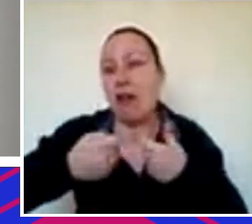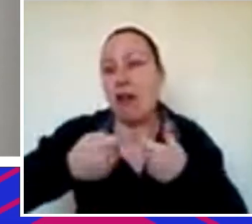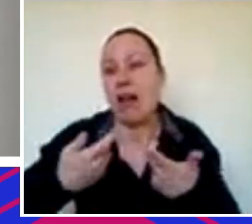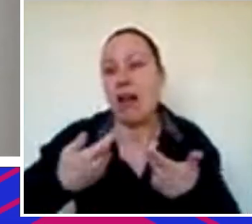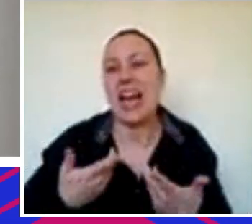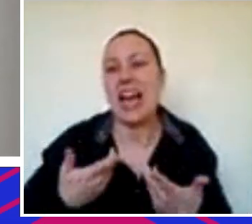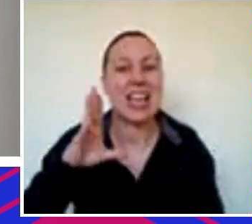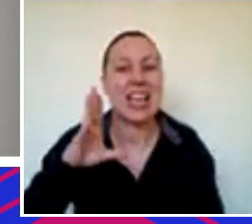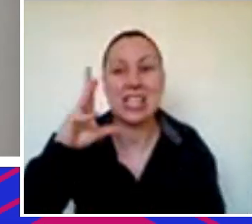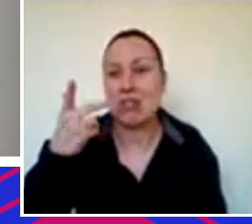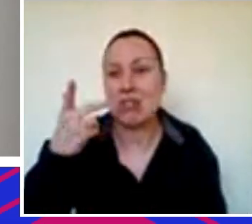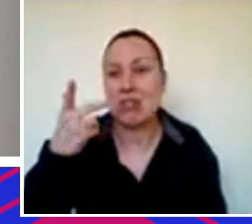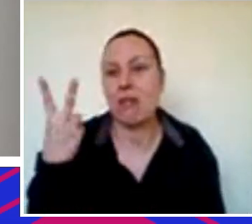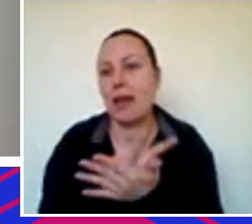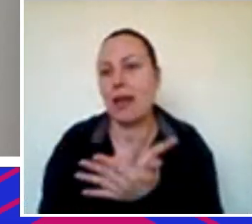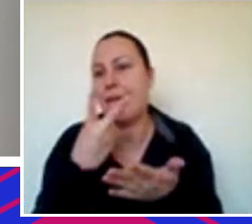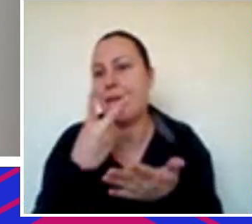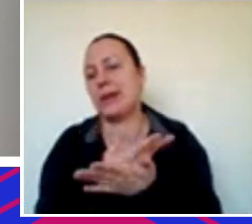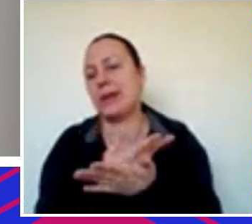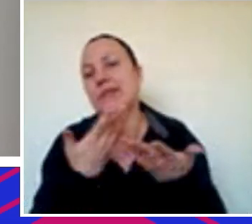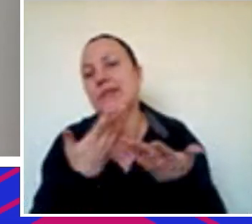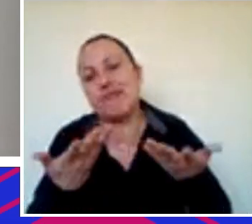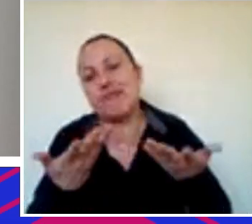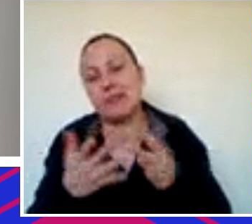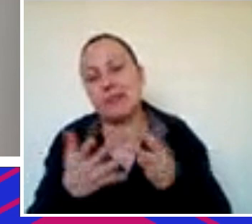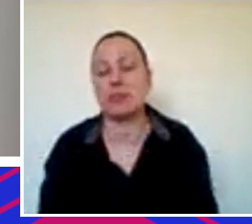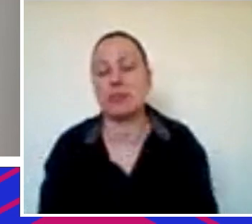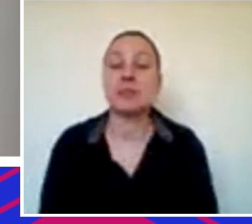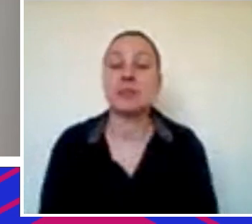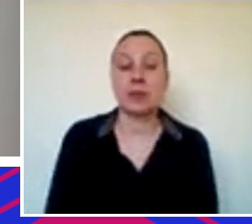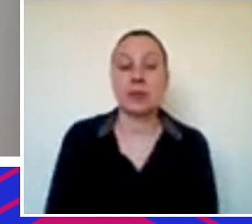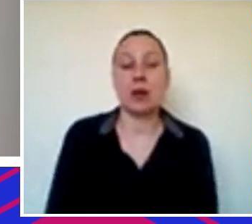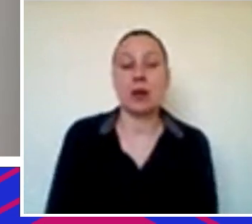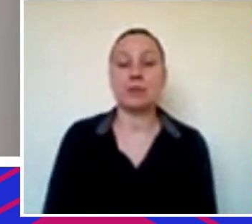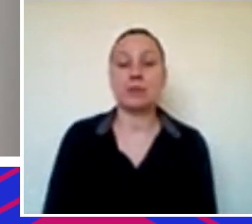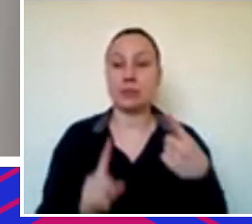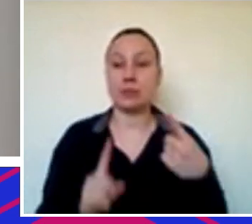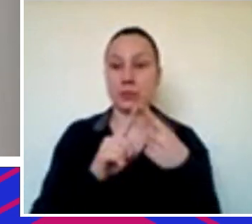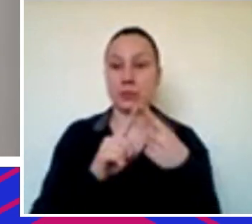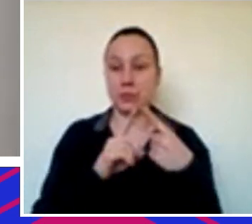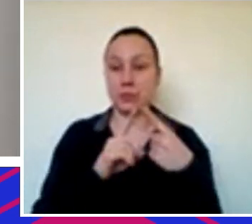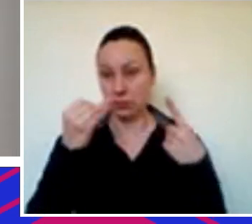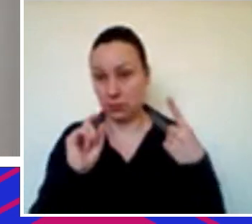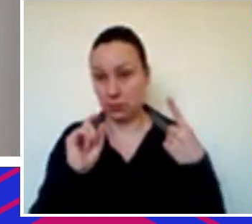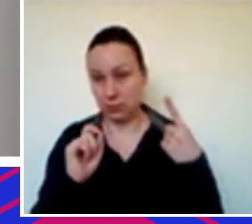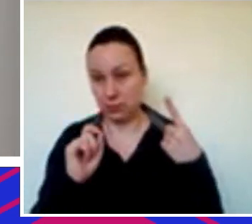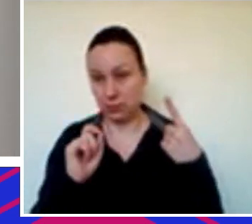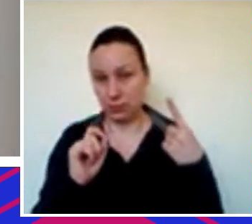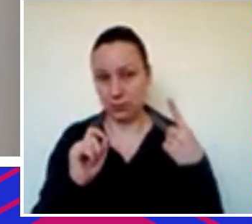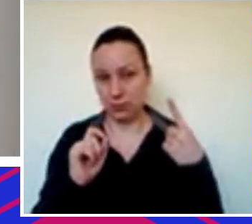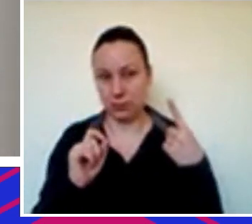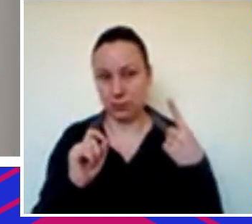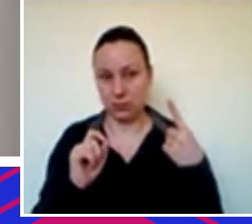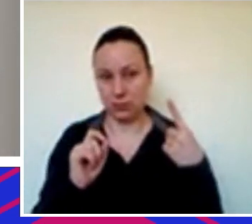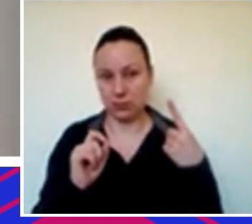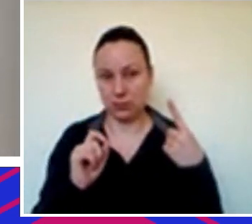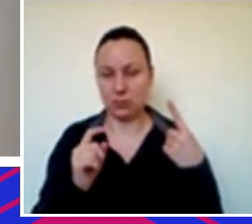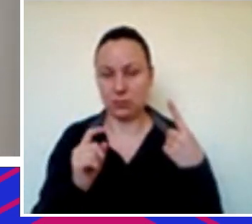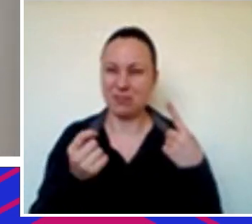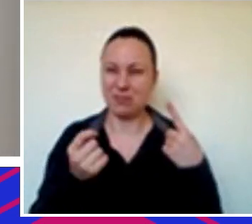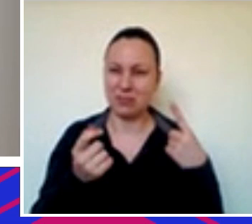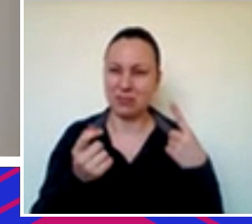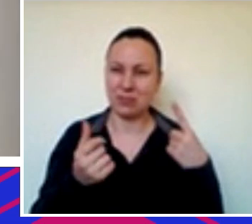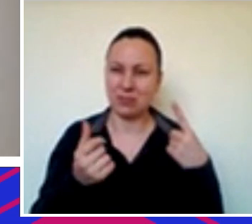decisões que não são necessariamente as melhores, né. A primeira coisa que a gente fala, e eu acho que é uma coisa que ainda faz talvez pouco parte